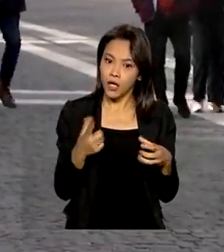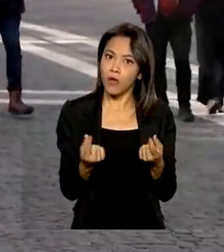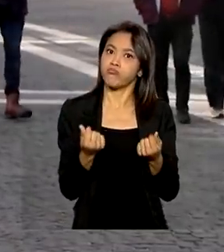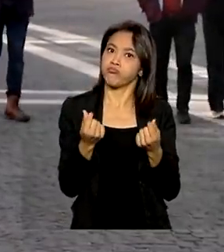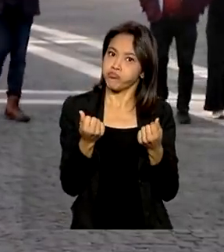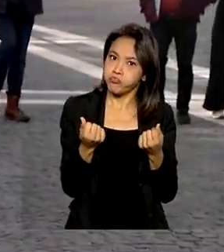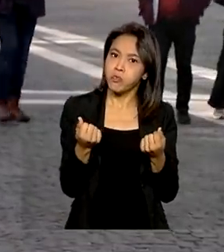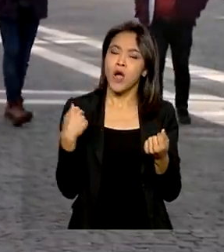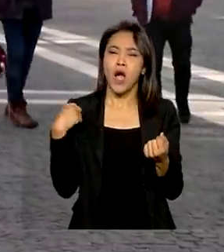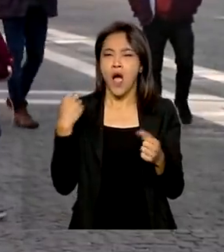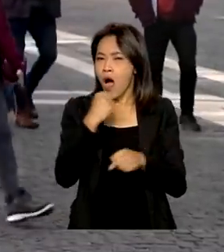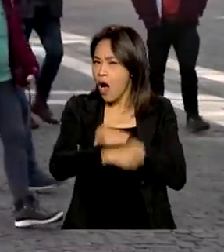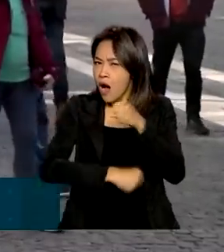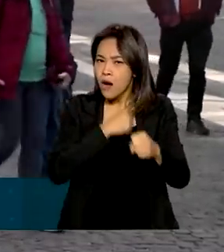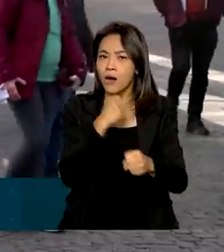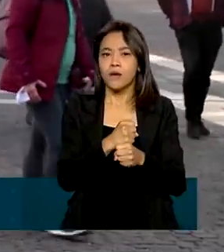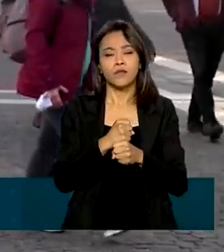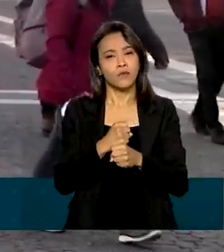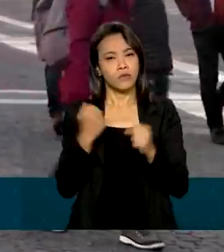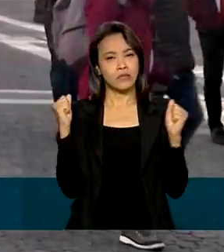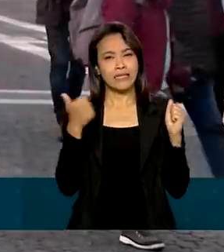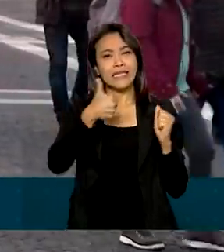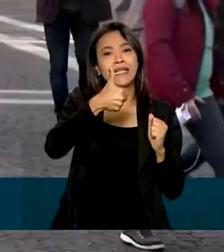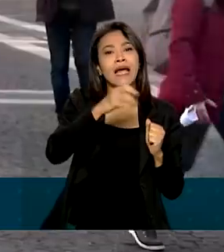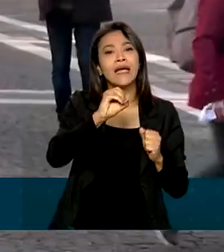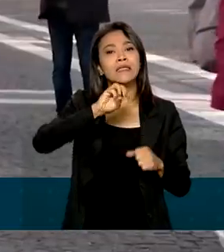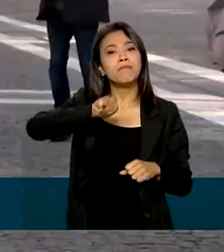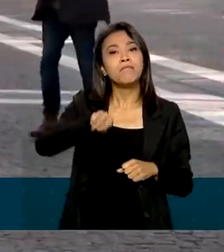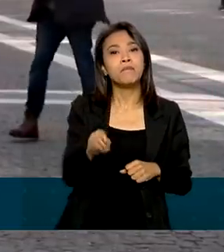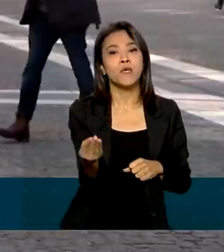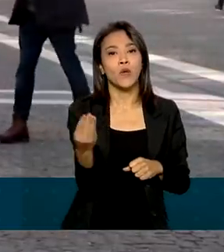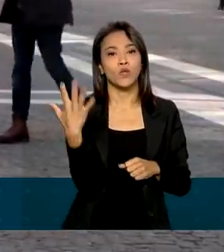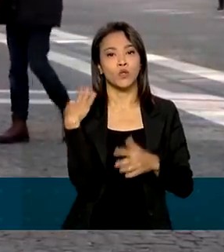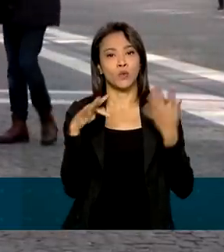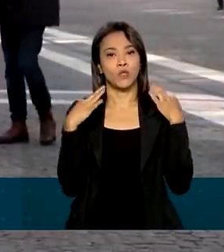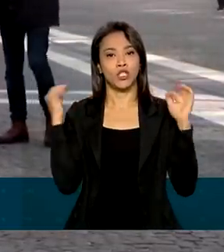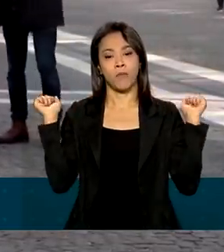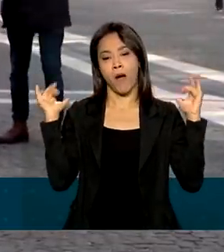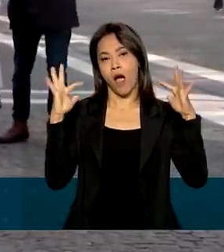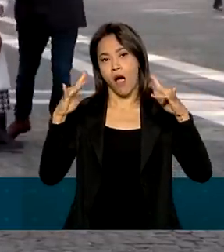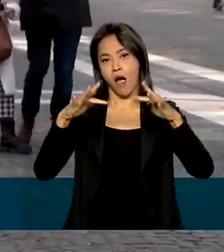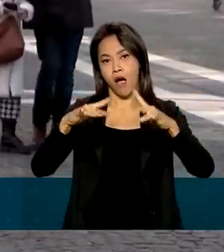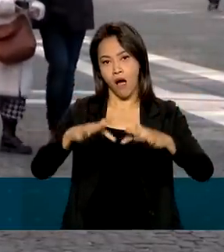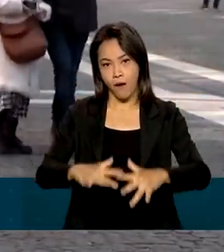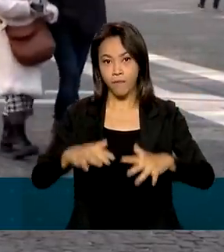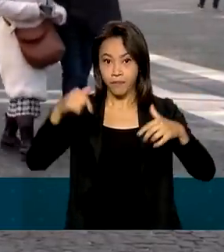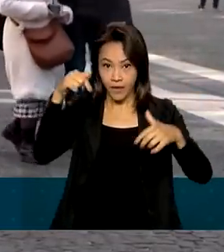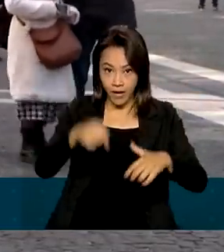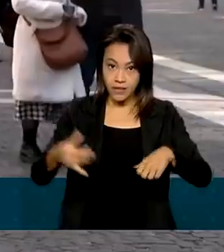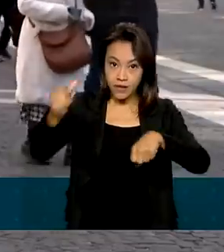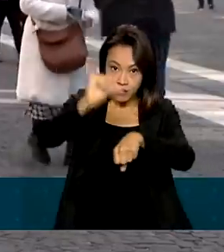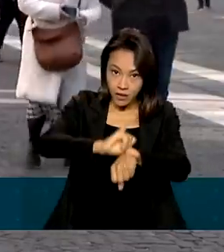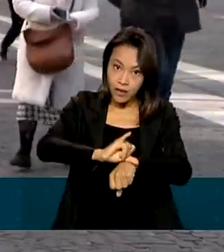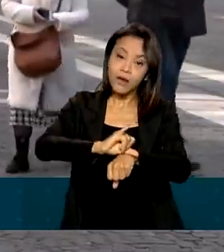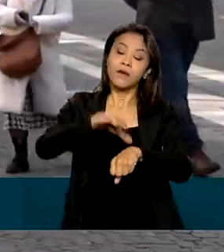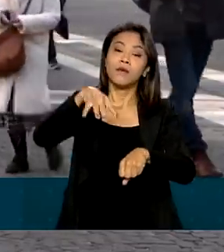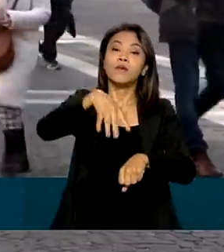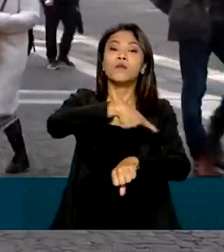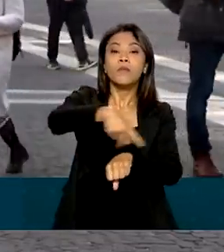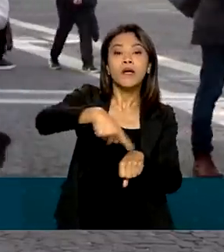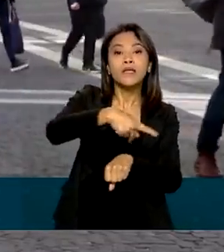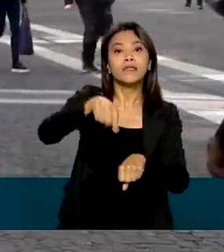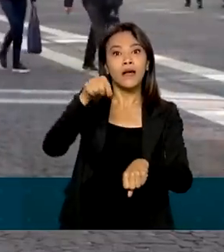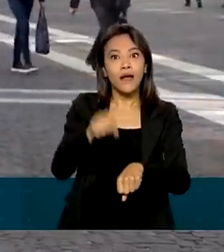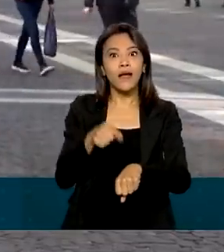Recebe todos os anos cerca de 10 milhões de turistas. Budapeste se consolidou como um dos principais